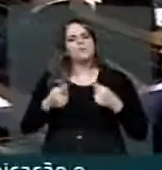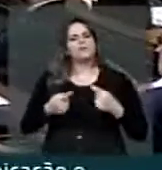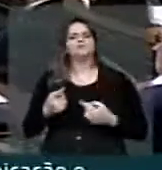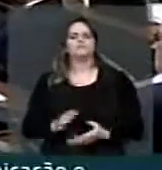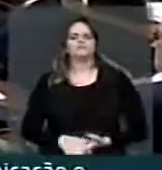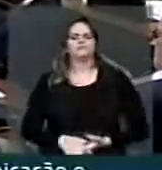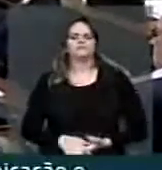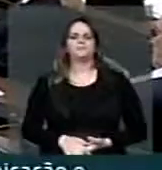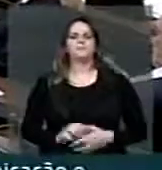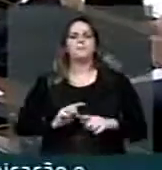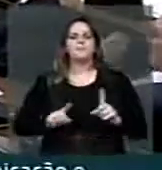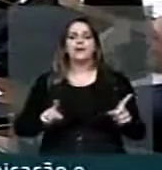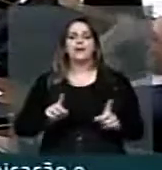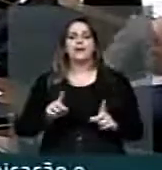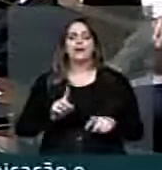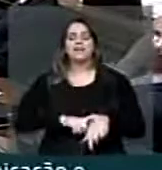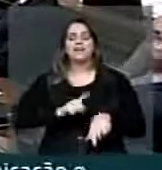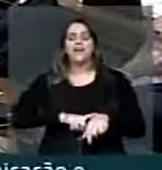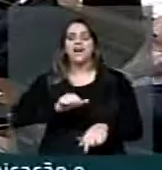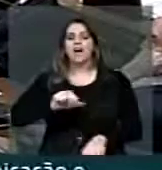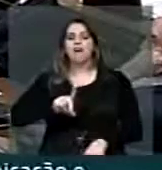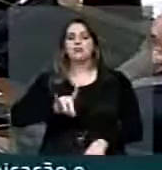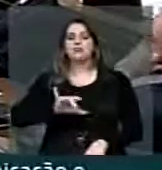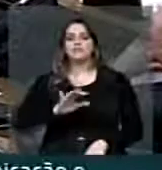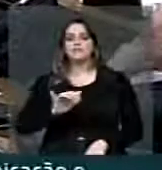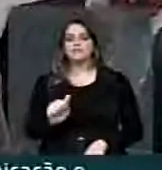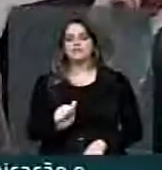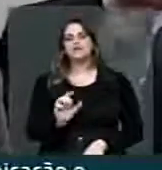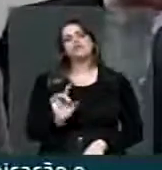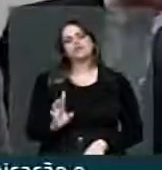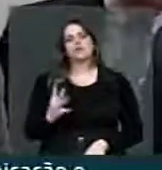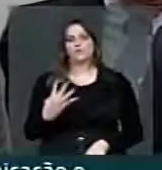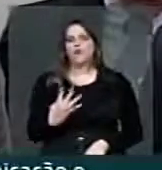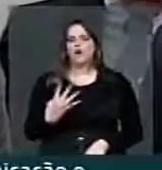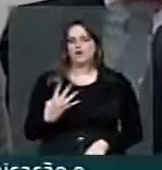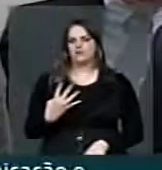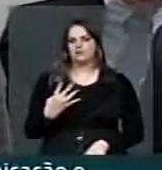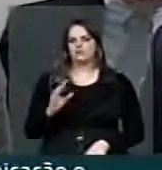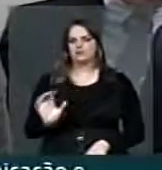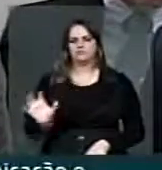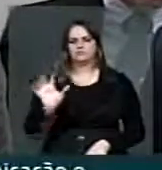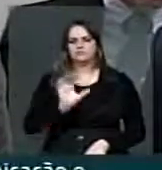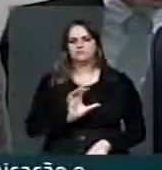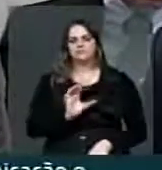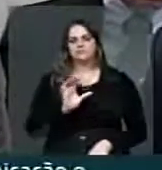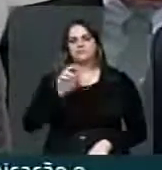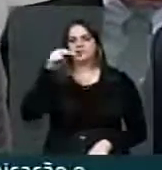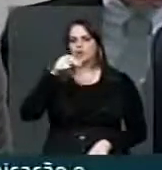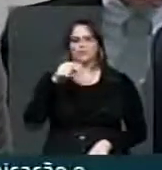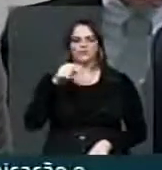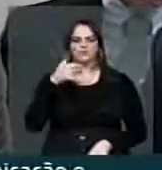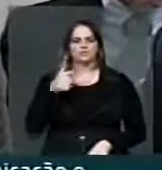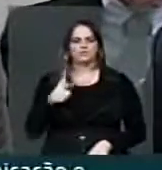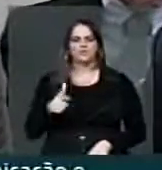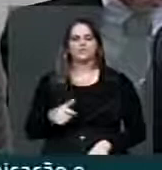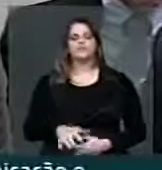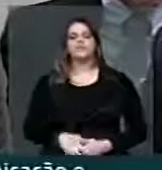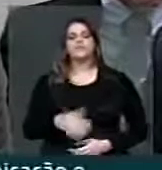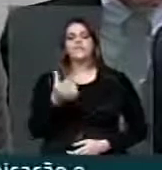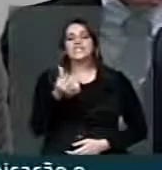embora na fase de audiências públicas apenas em quatro das cinco regiões. Sessenta entidades diferentes foram incluídas.